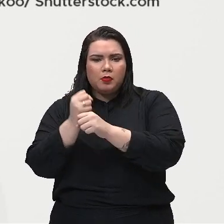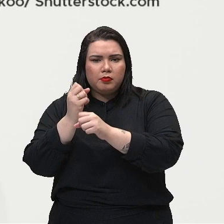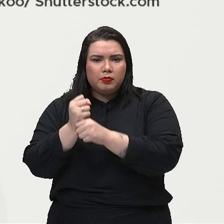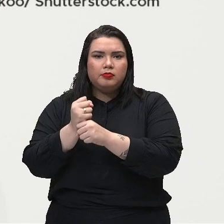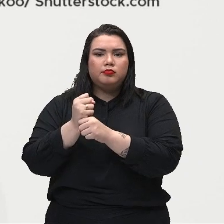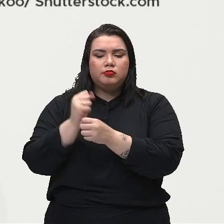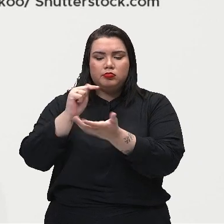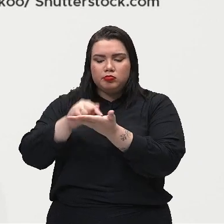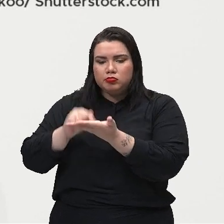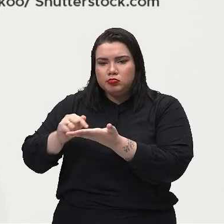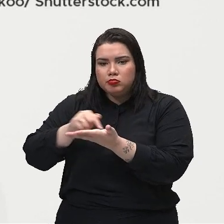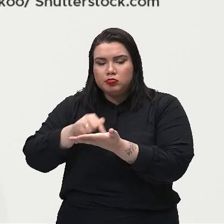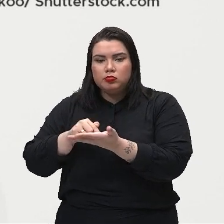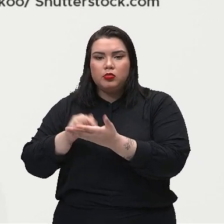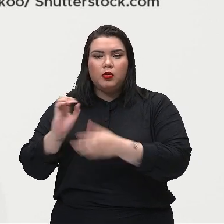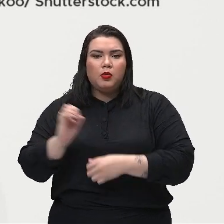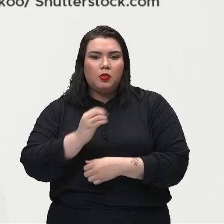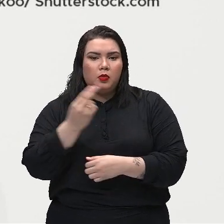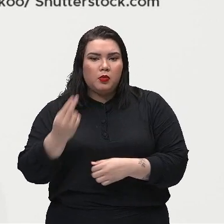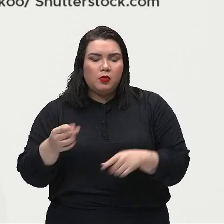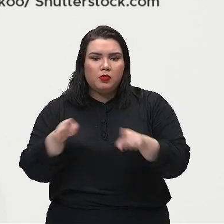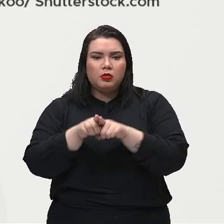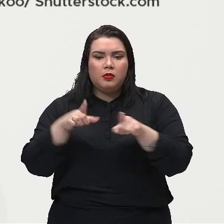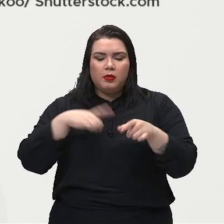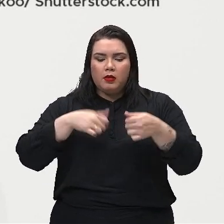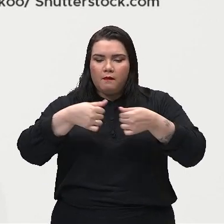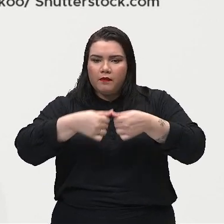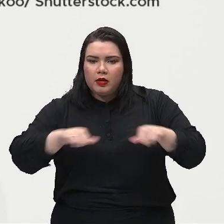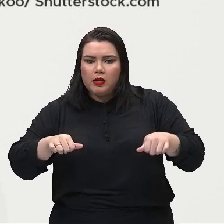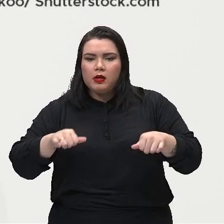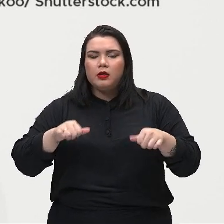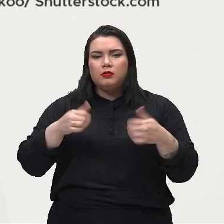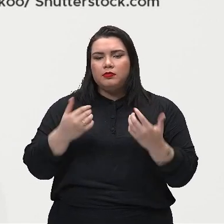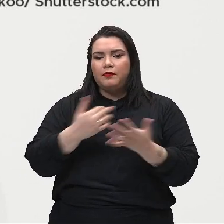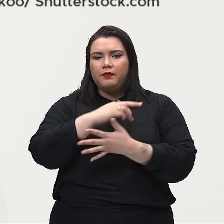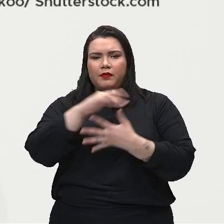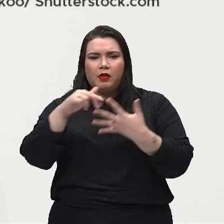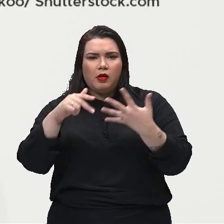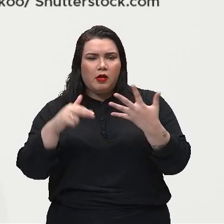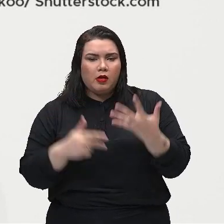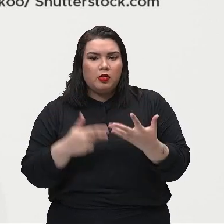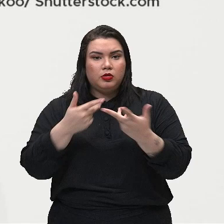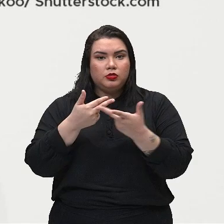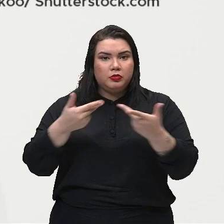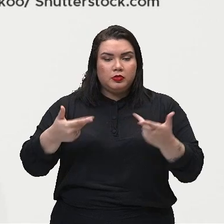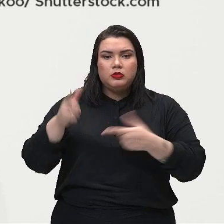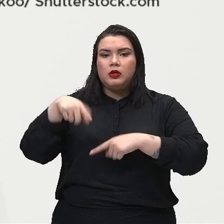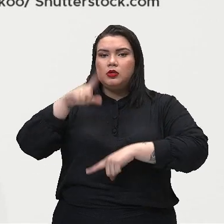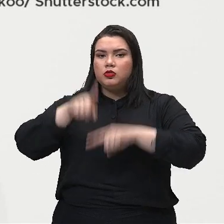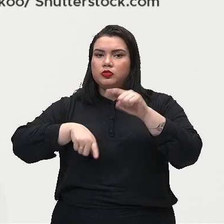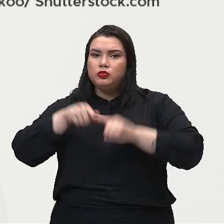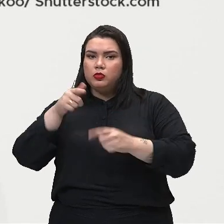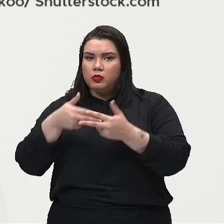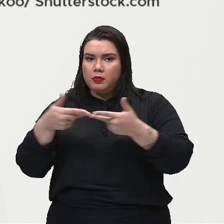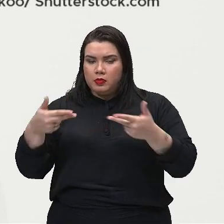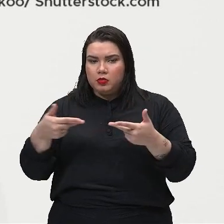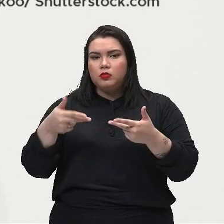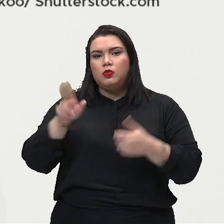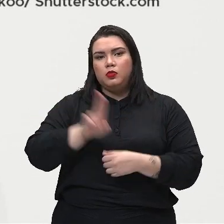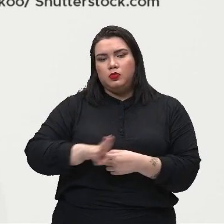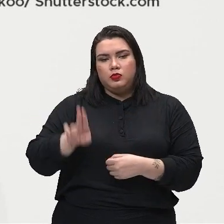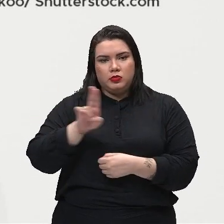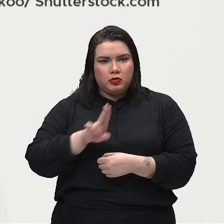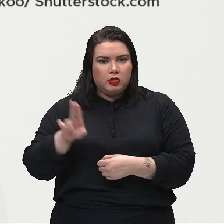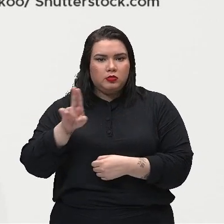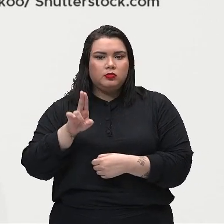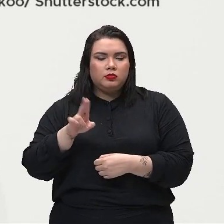para poder prender as embalagens. Então, são todos exemplos de máquinas simples e que eles